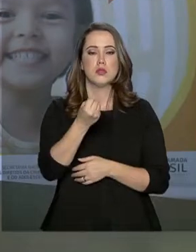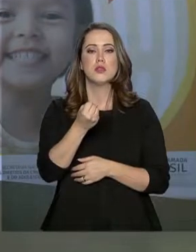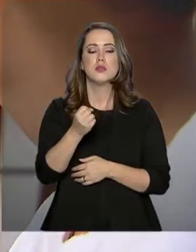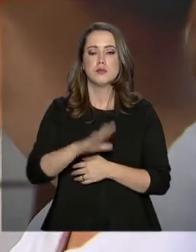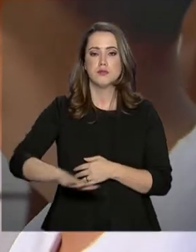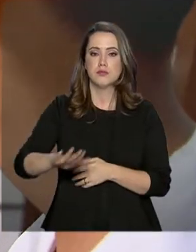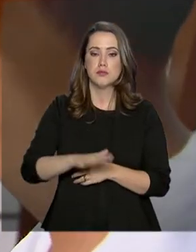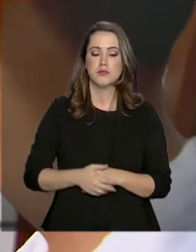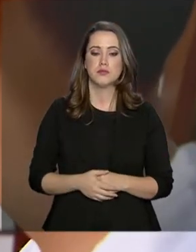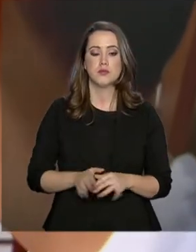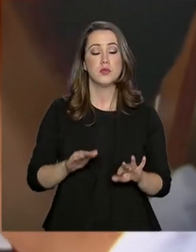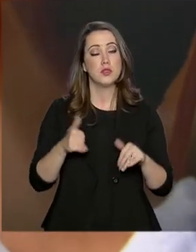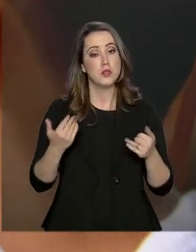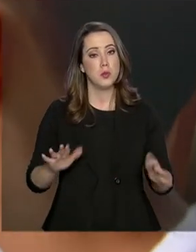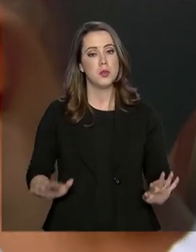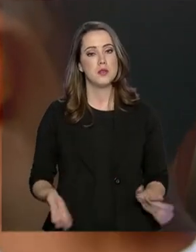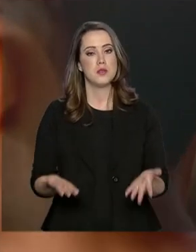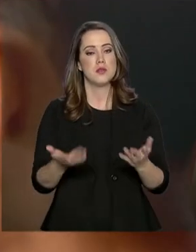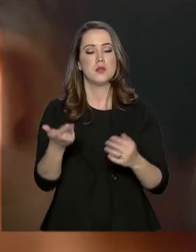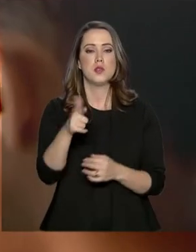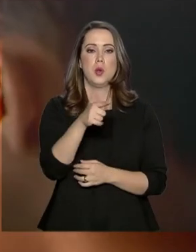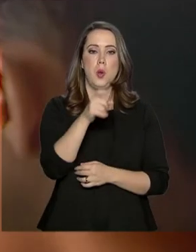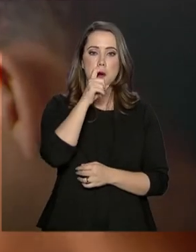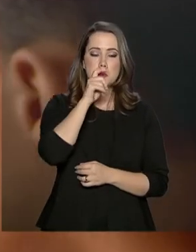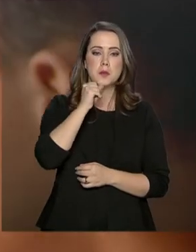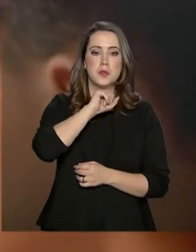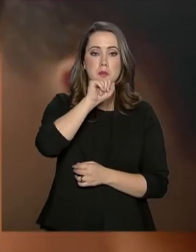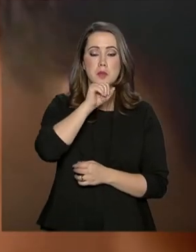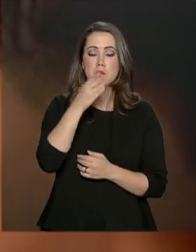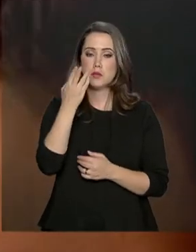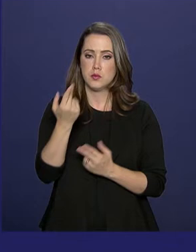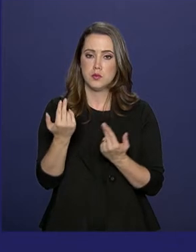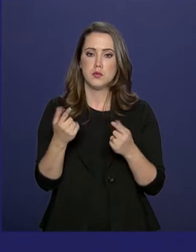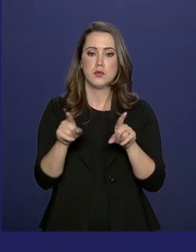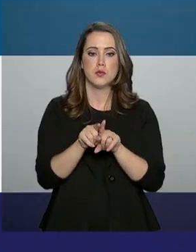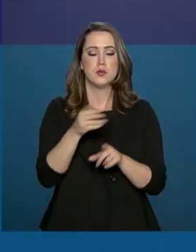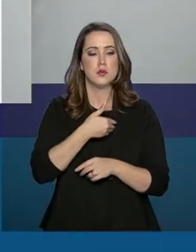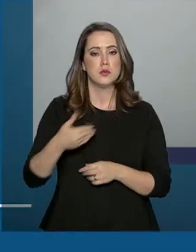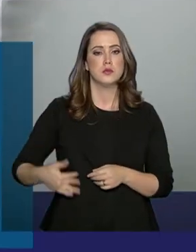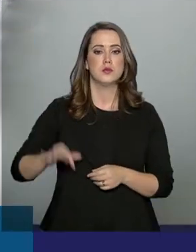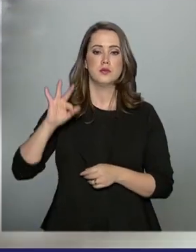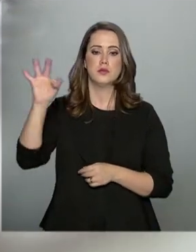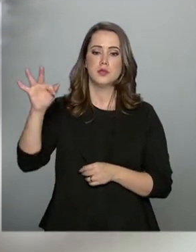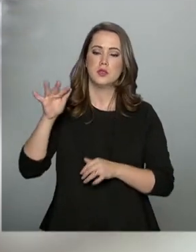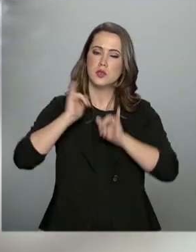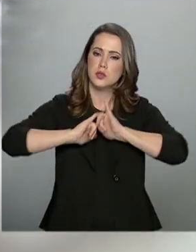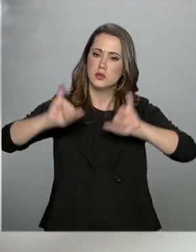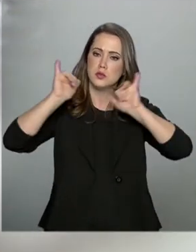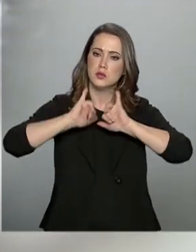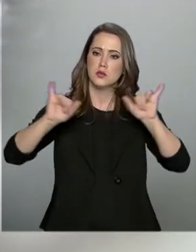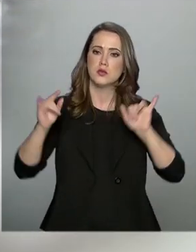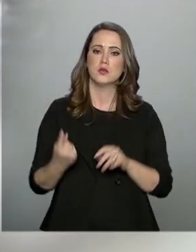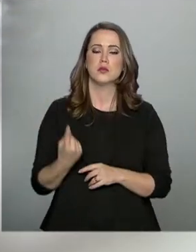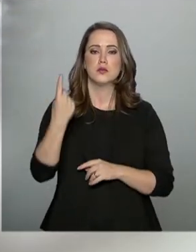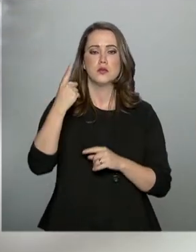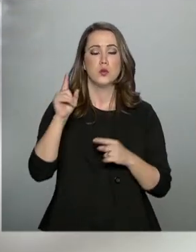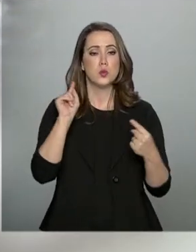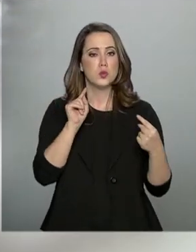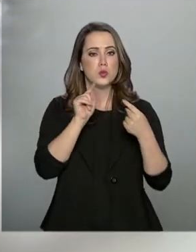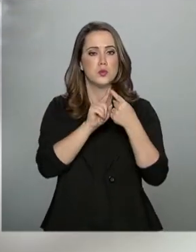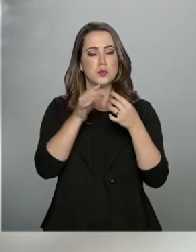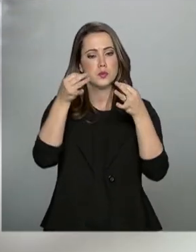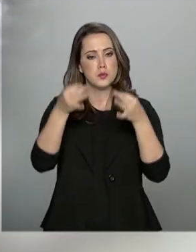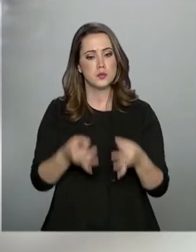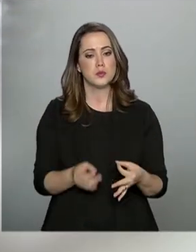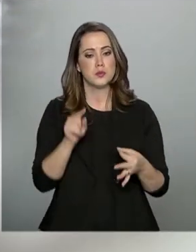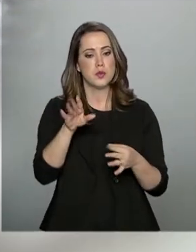criança. E para incentivar que outros pais façam igual a mãe do Miguel, o governo federal lançou uma campanha. Um dos objetivos é